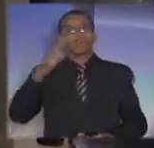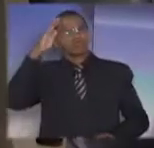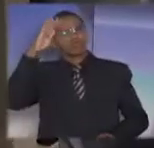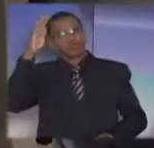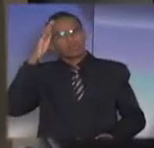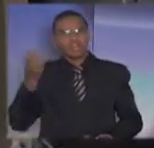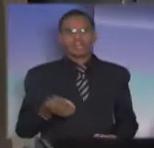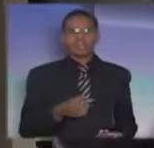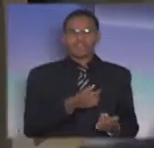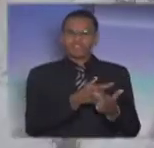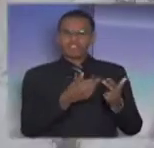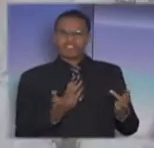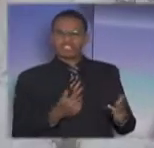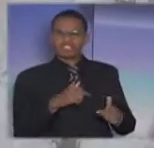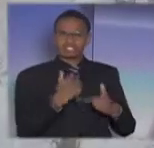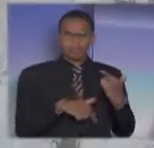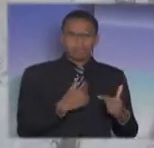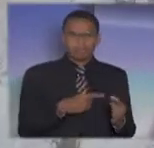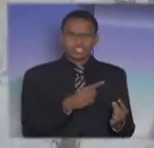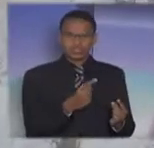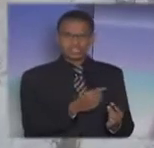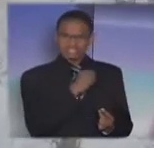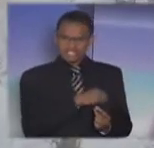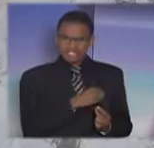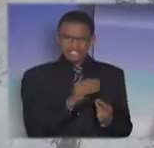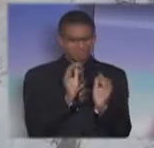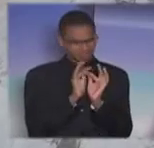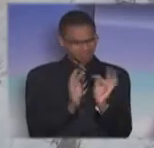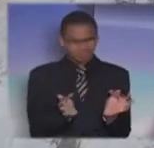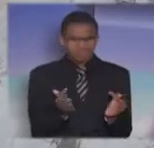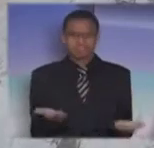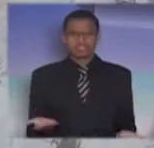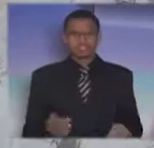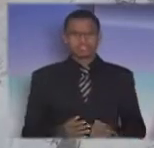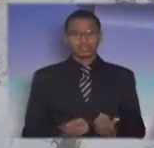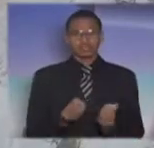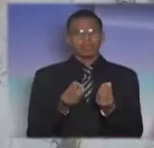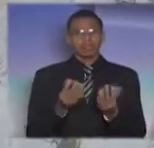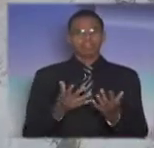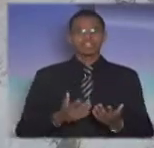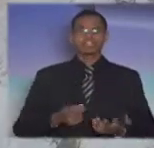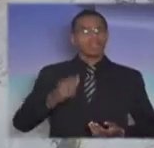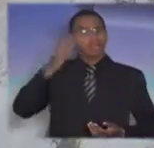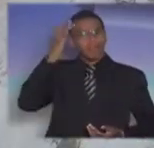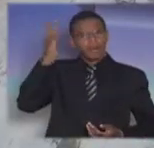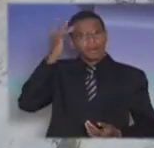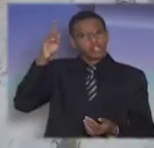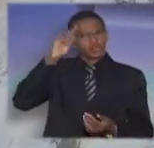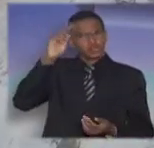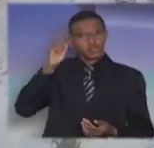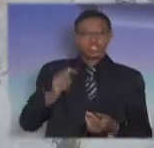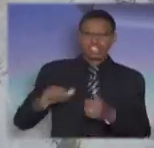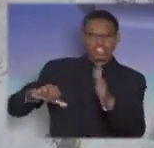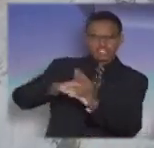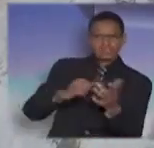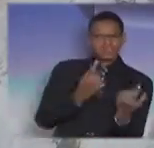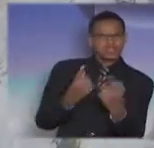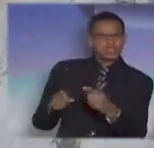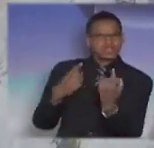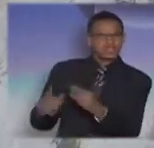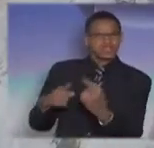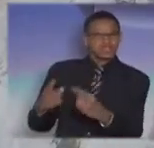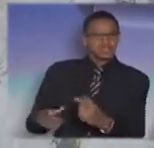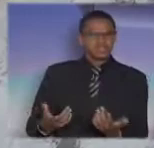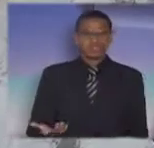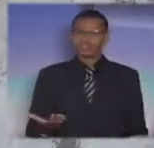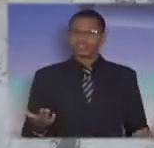coronel, ganham um salário insignificante para combater o crime diariamente. Hoje pela manhã, eu assistia, ainda não entrei no